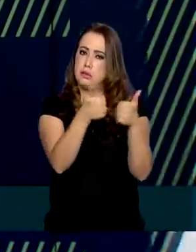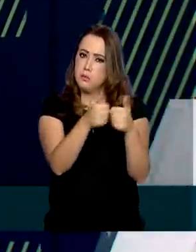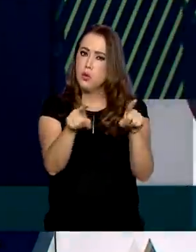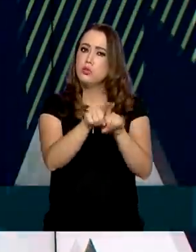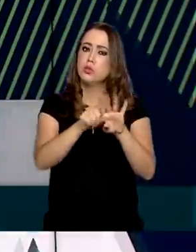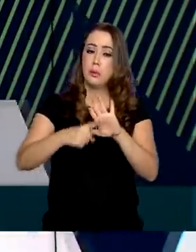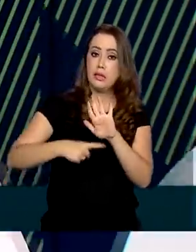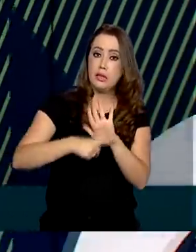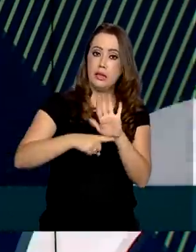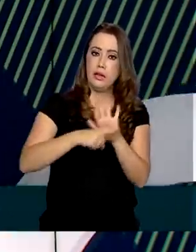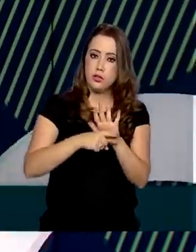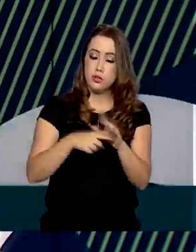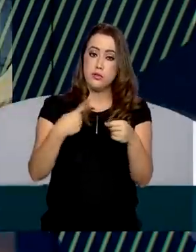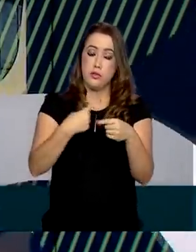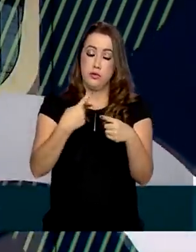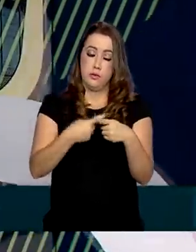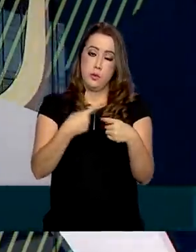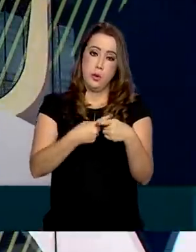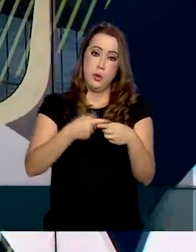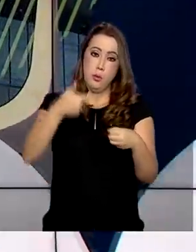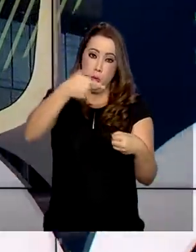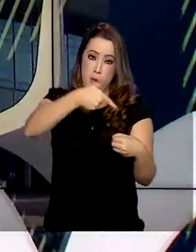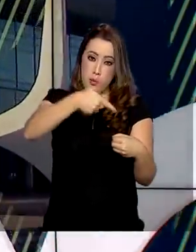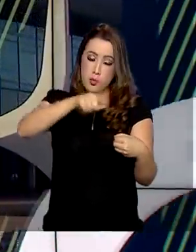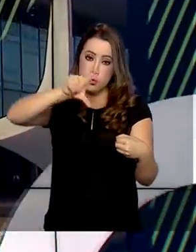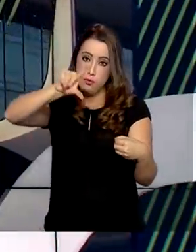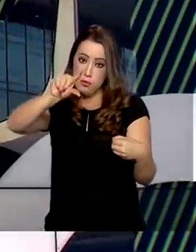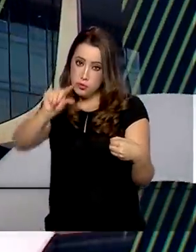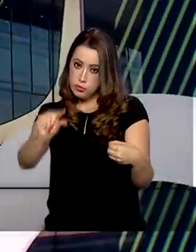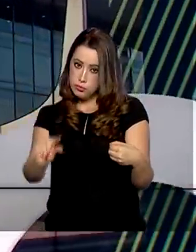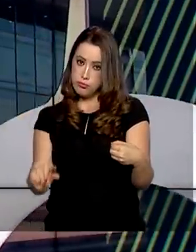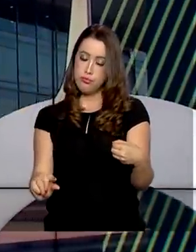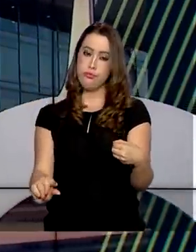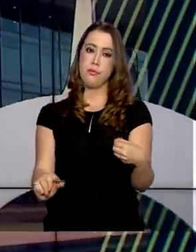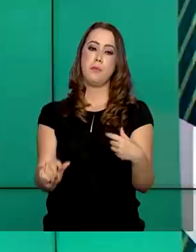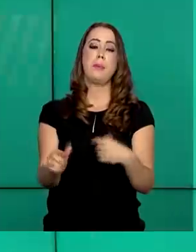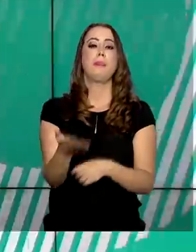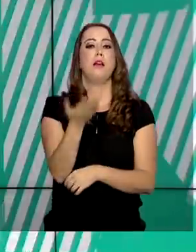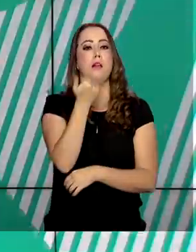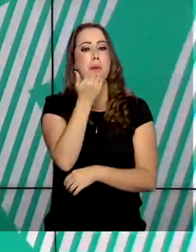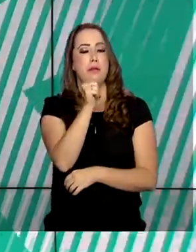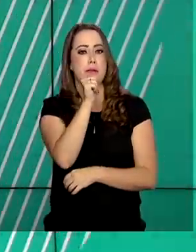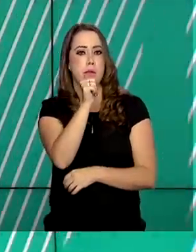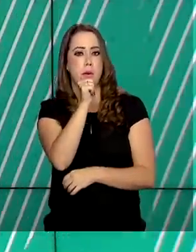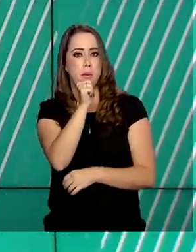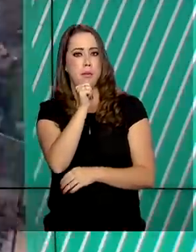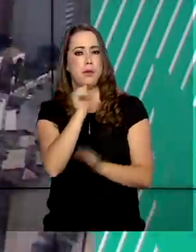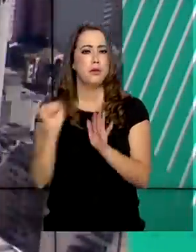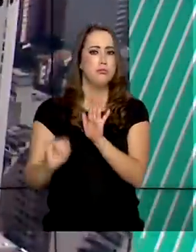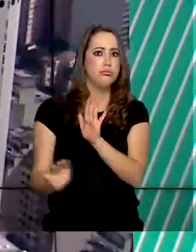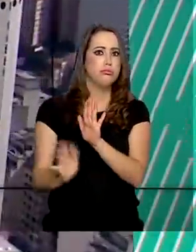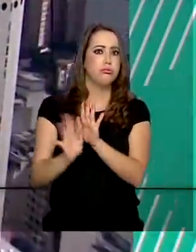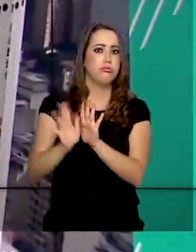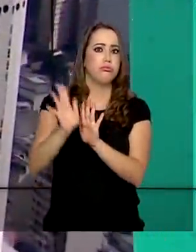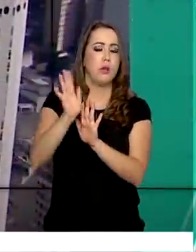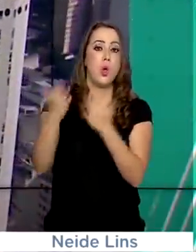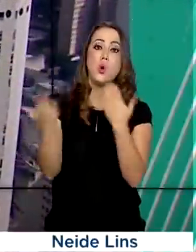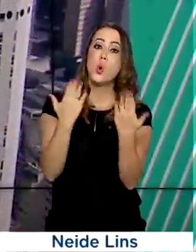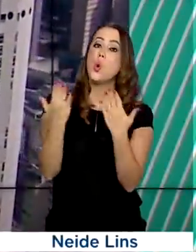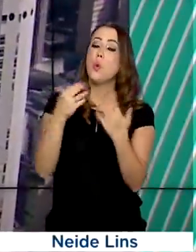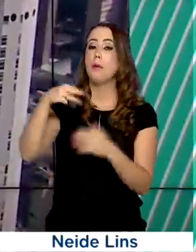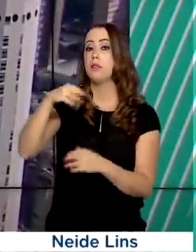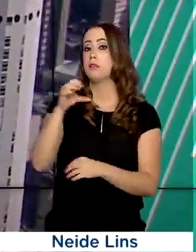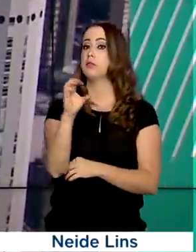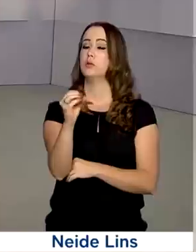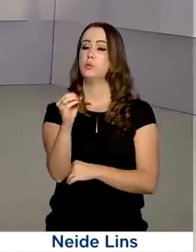recuo nos preços dos combustíveis. Já os setores de alimentação e bebidas tiveram aceleração em relação a março